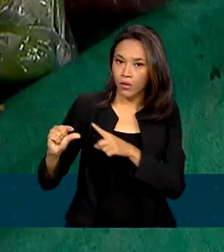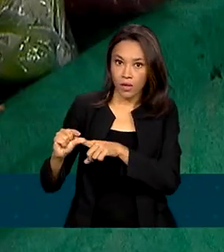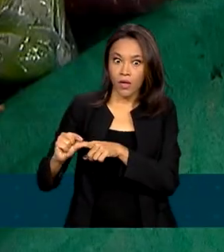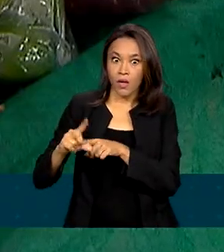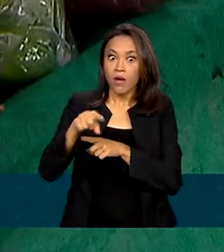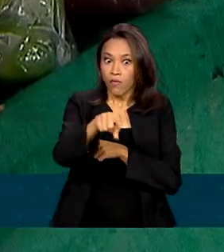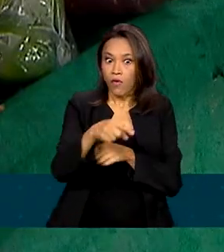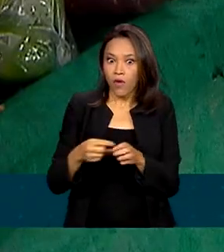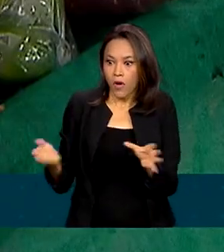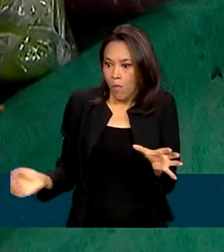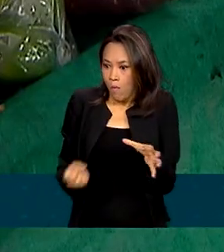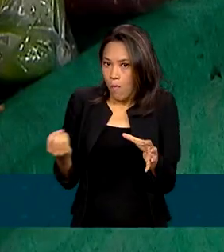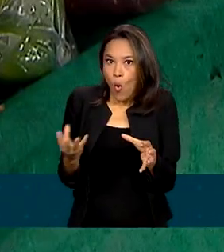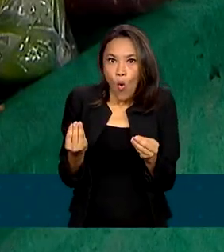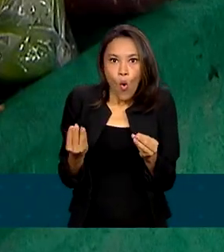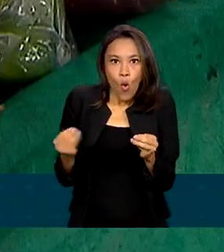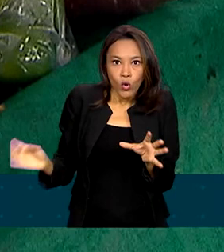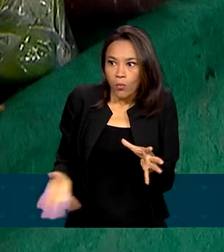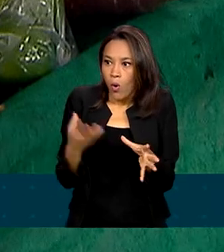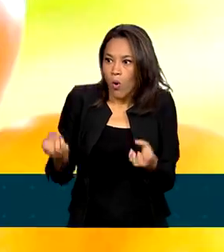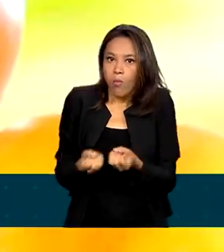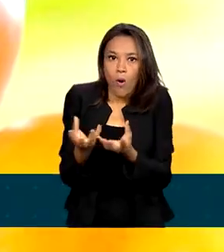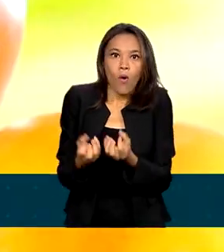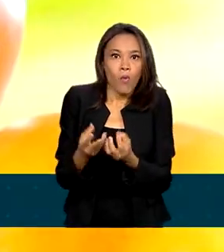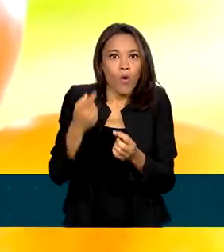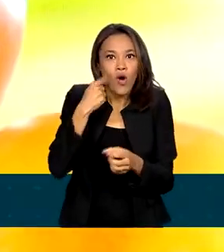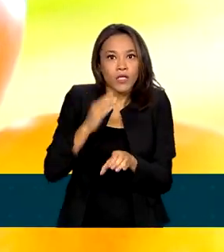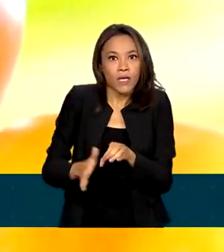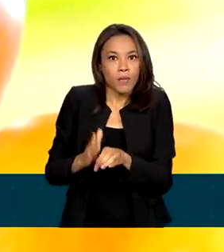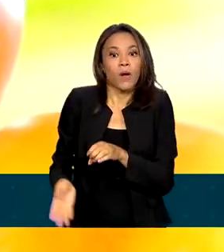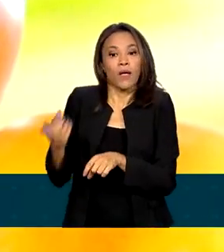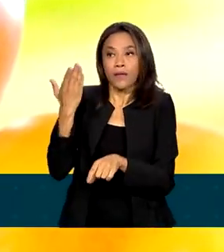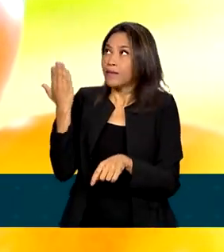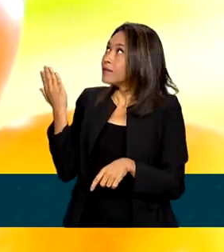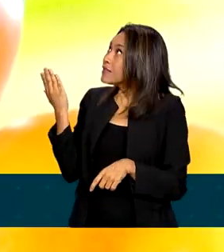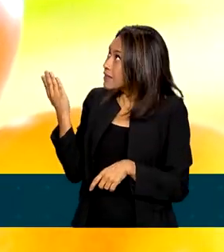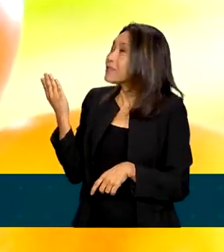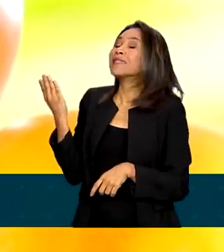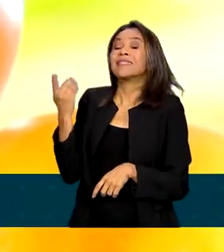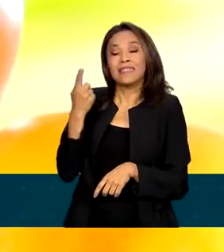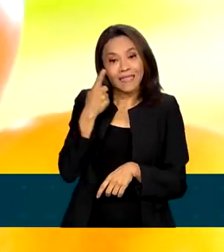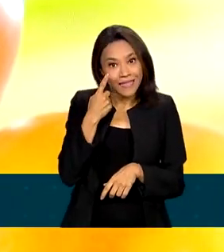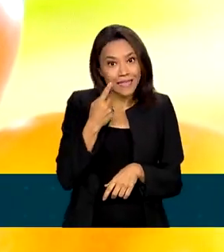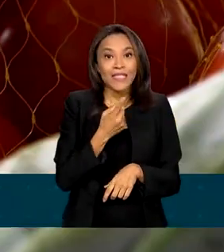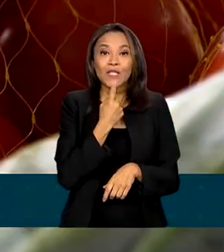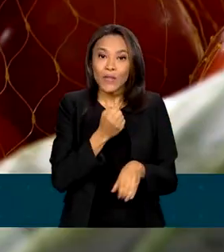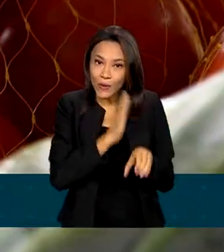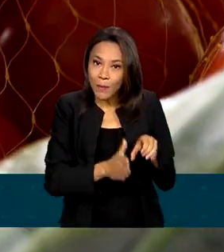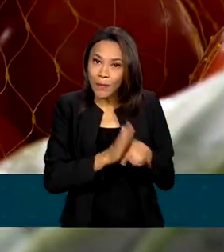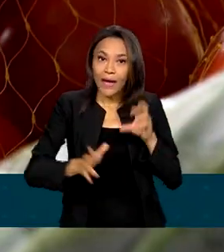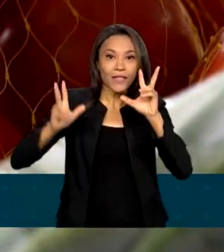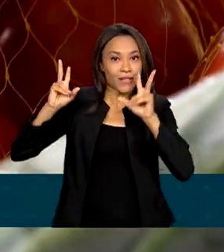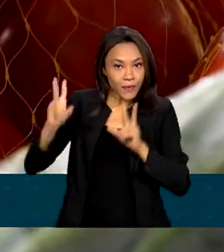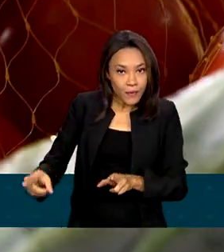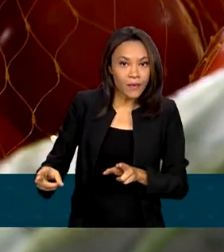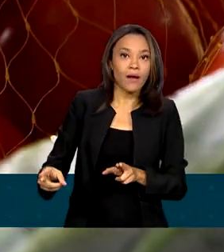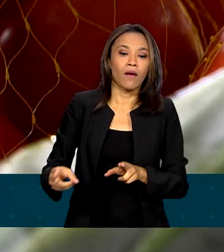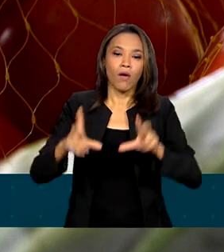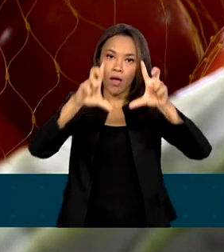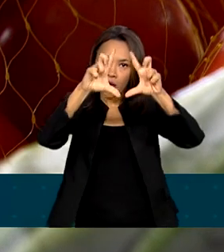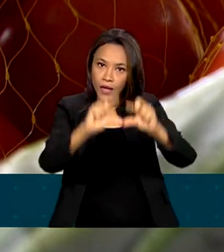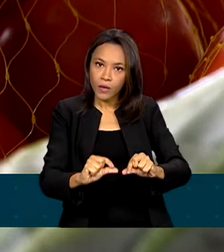volume da oferta do produto no mercado. O tomate também seguiu a mesma tendência. Os preços